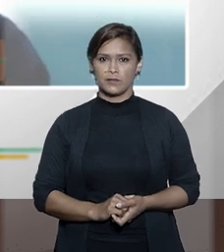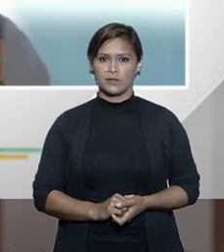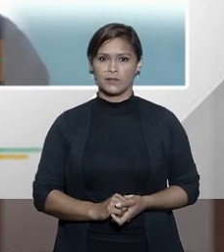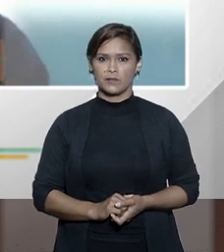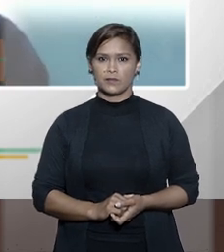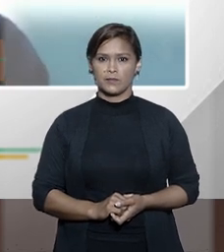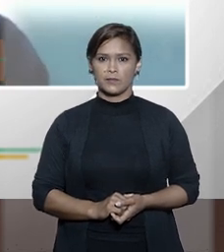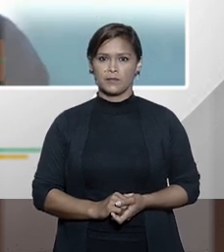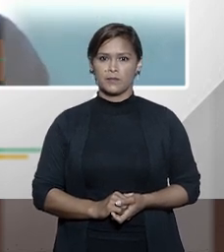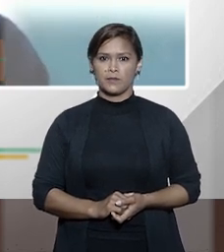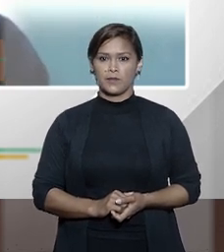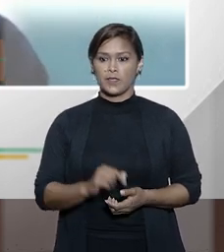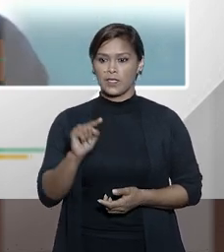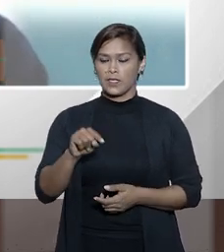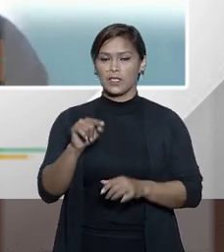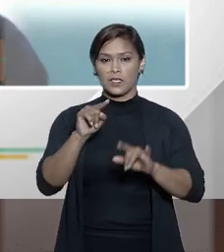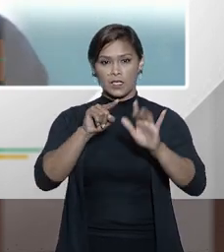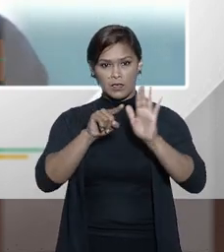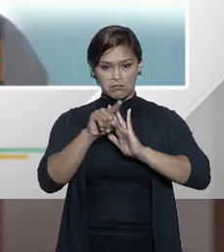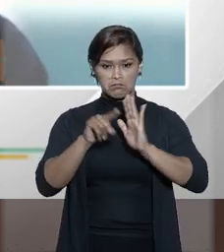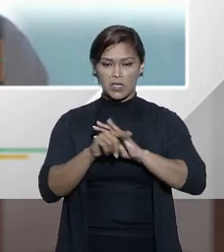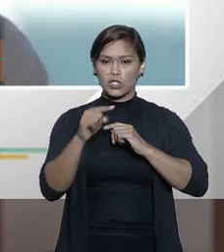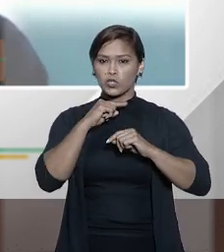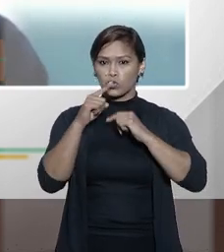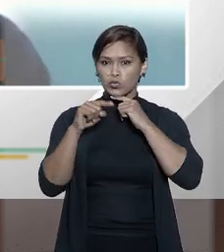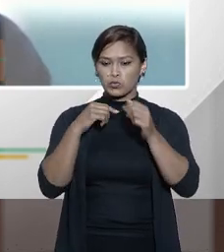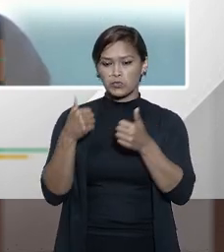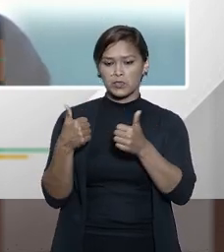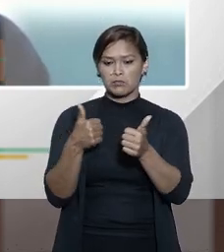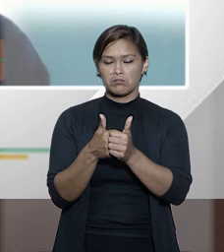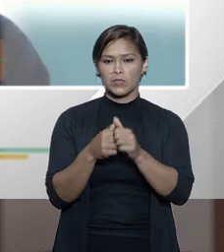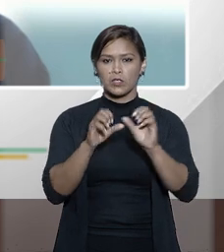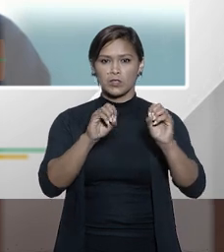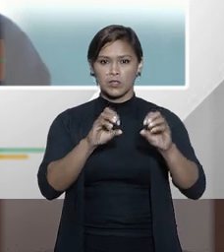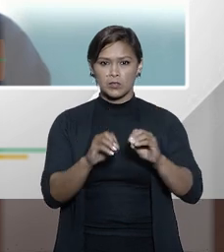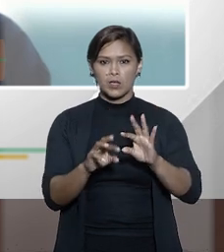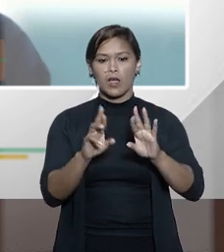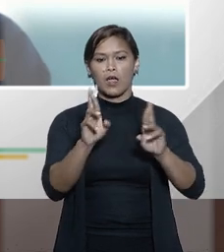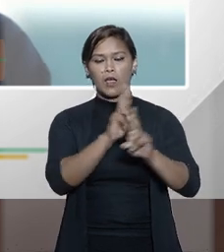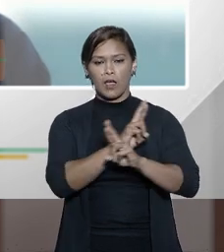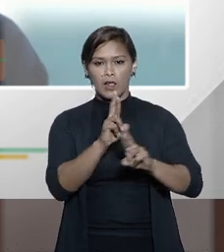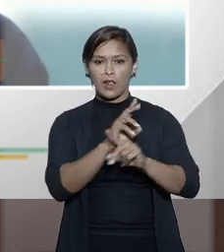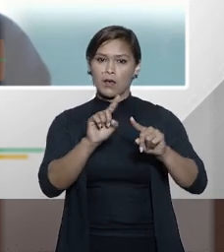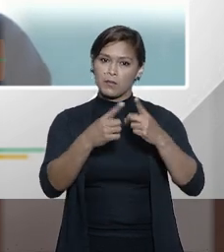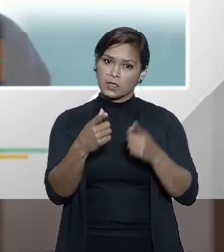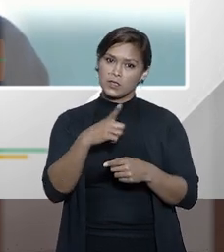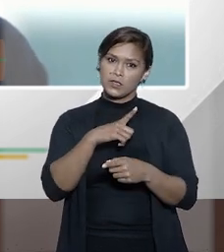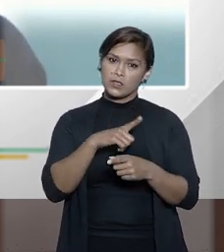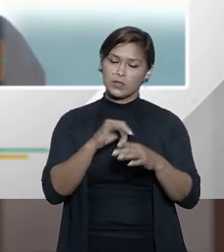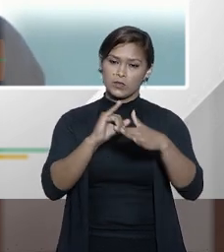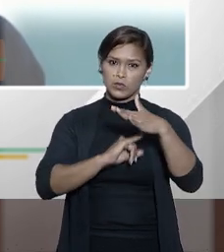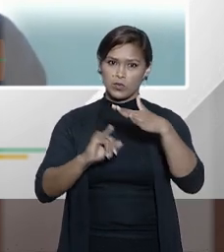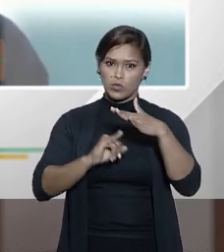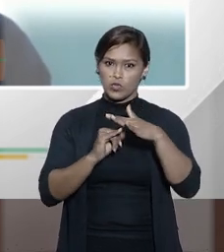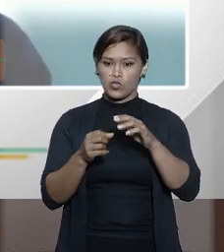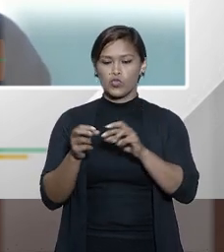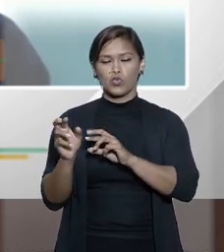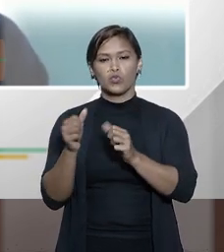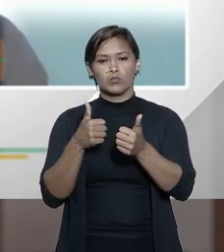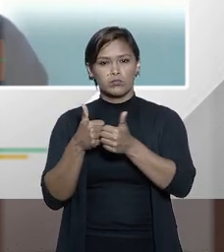e há questionamentos pelo menos na doutrina em relação a isso apesar de ser um instituto